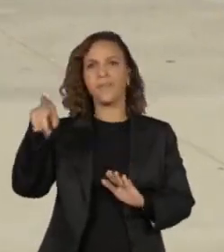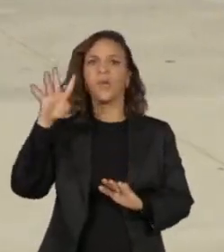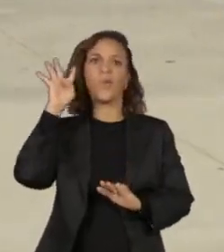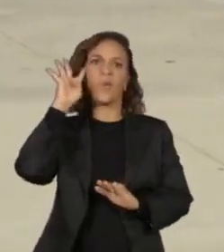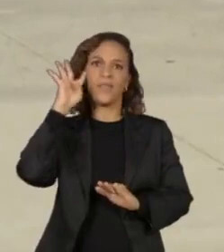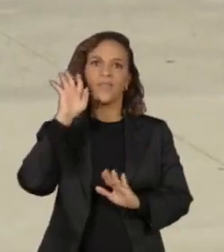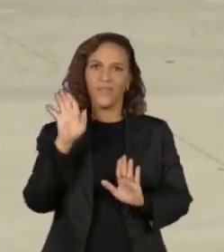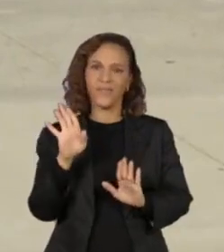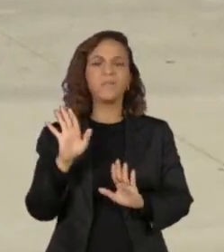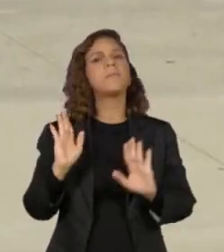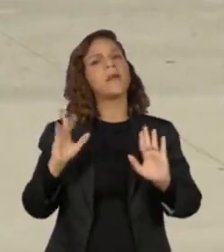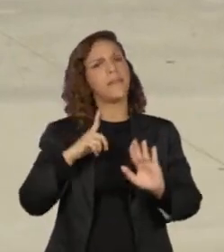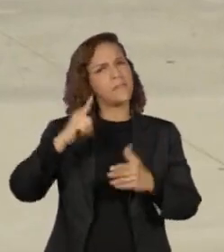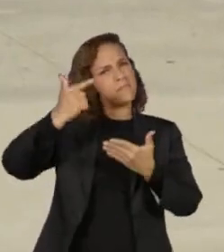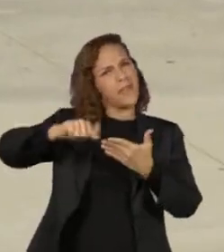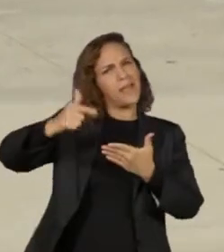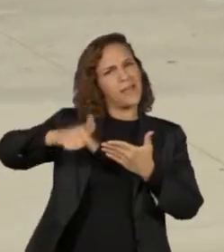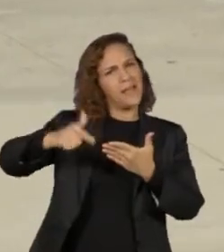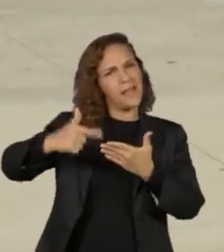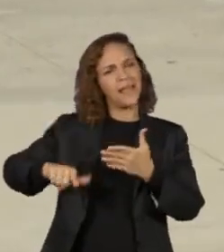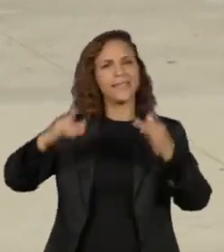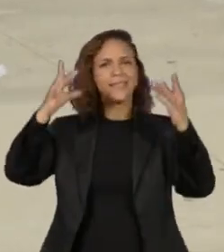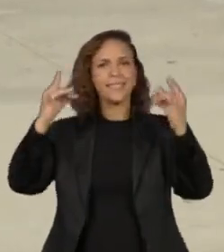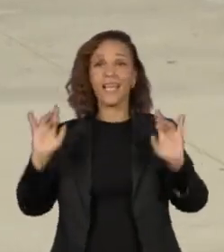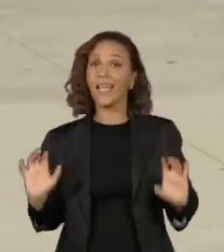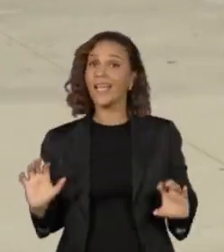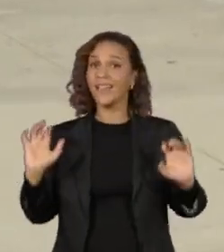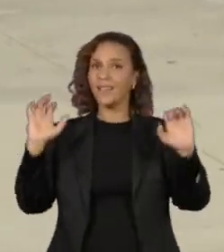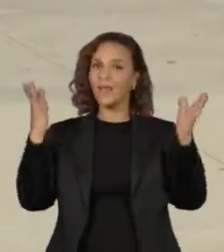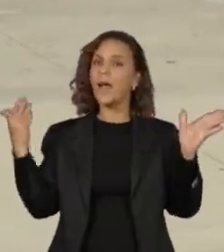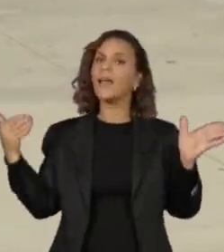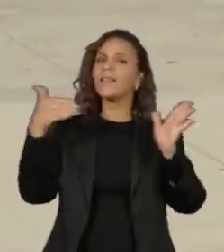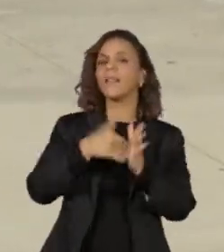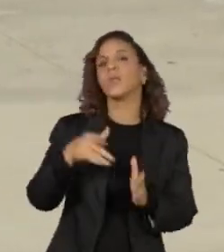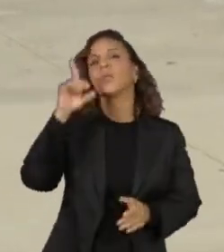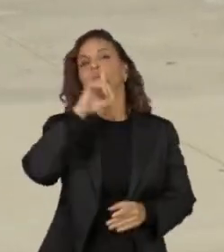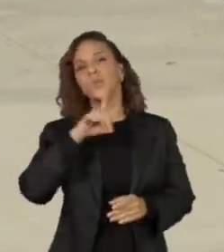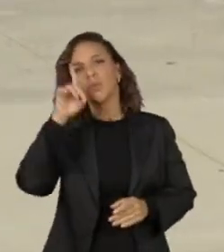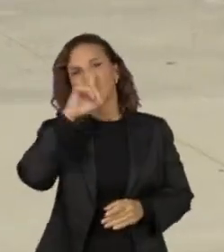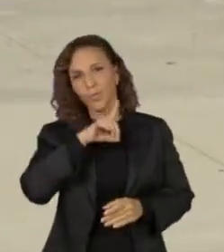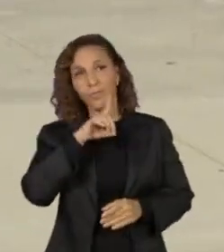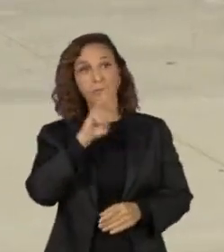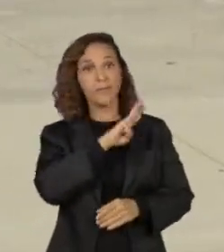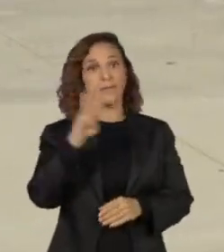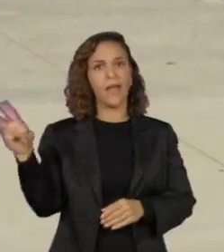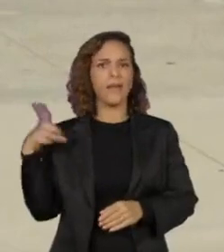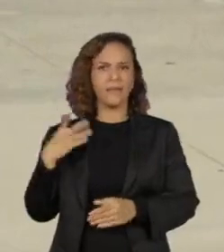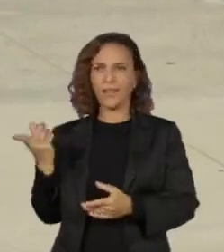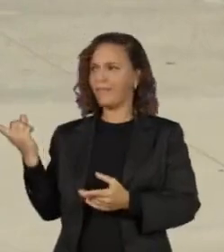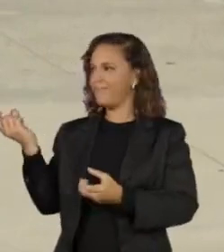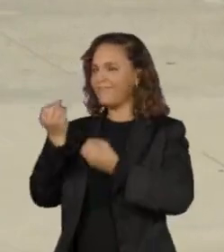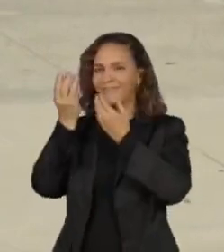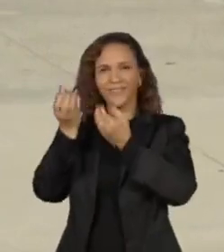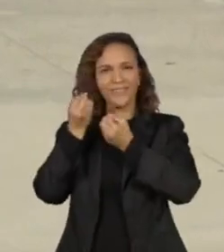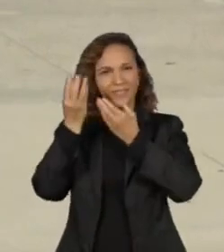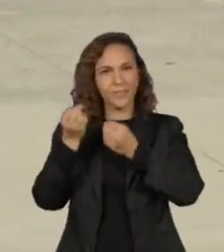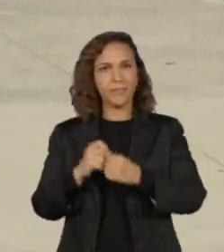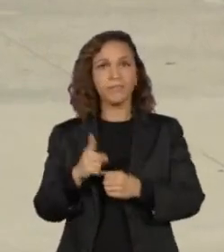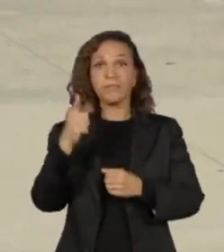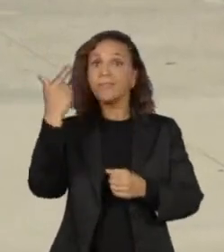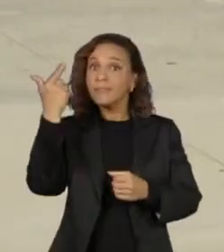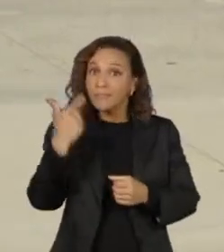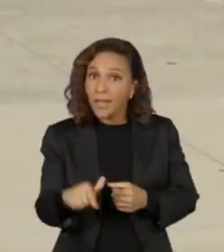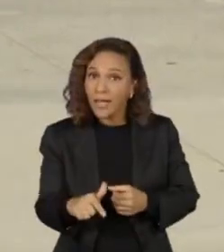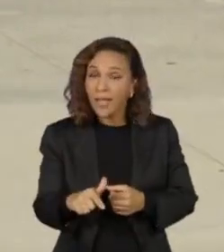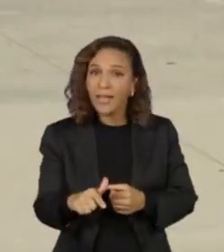-feira, mas vai ter comemoração do aniversário até o domingo e nesse site você confere todas as atrações. E para saber mais